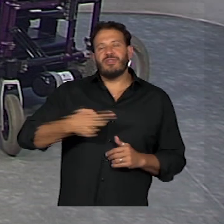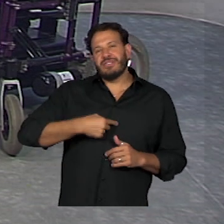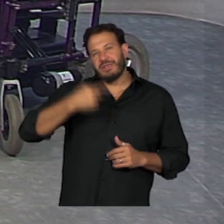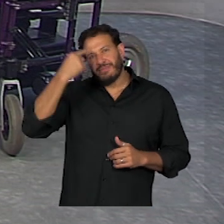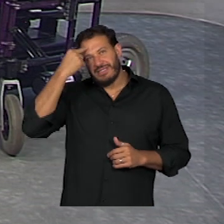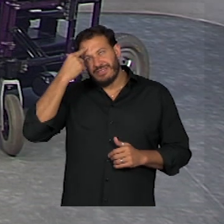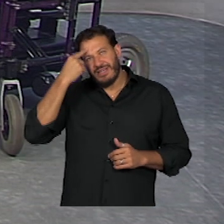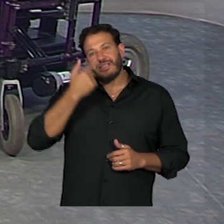mais itens.